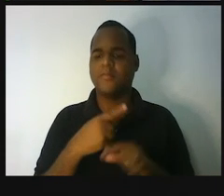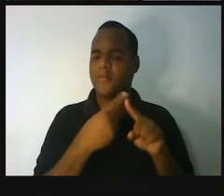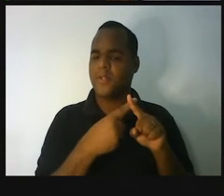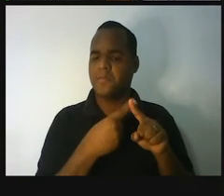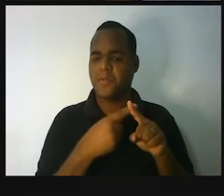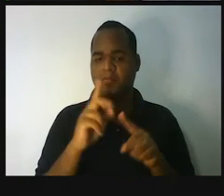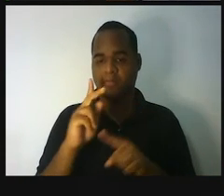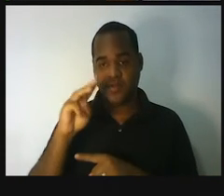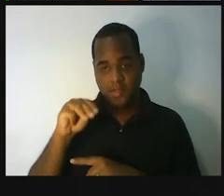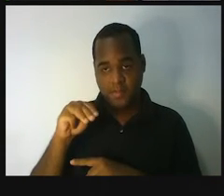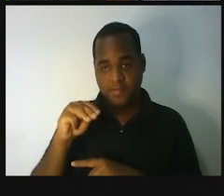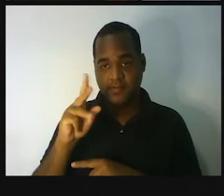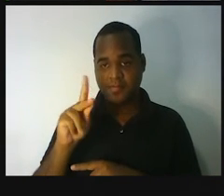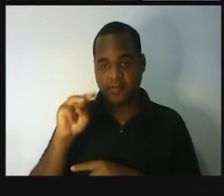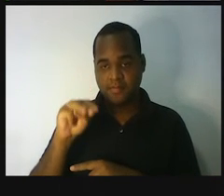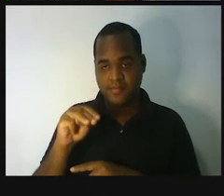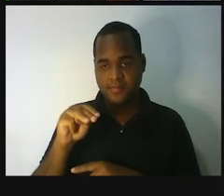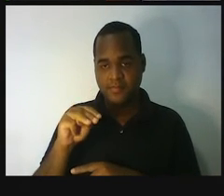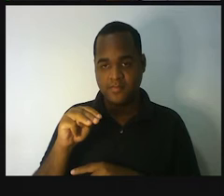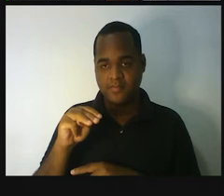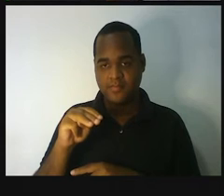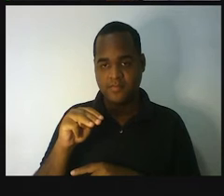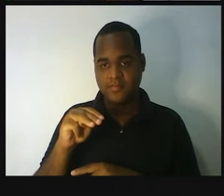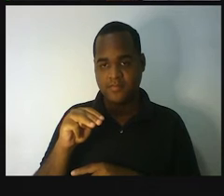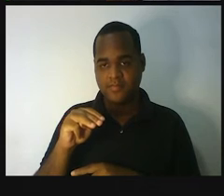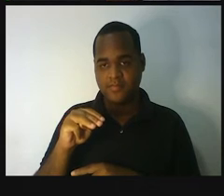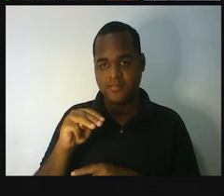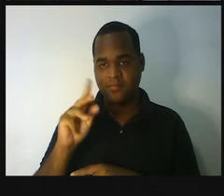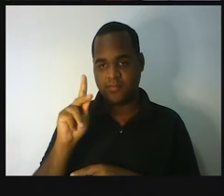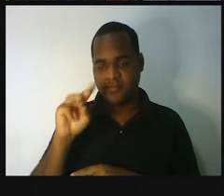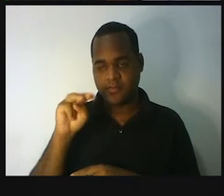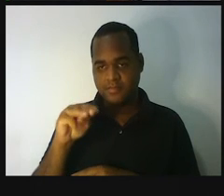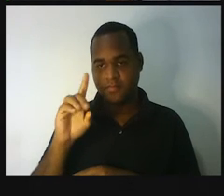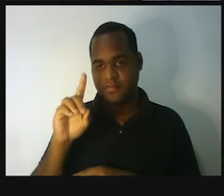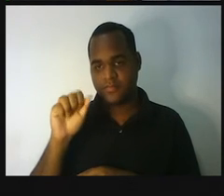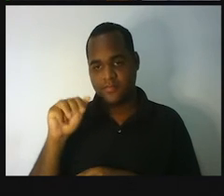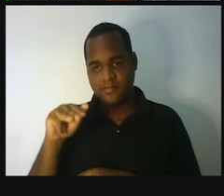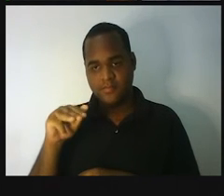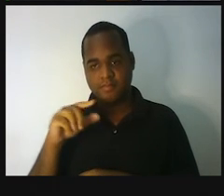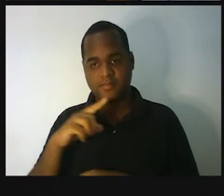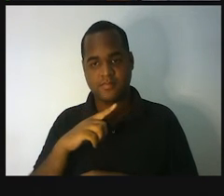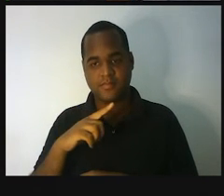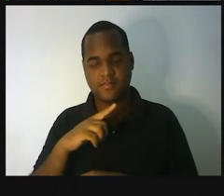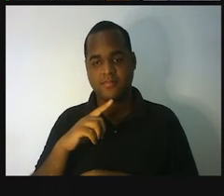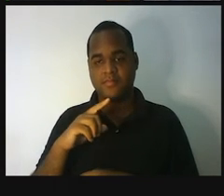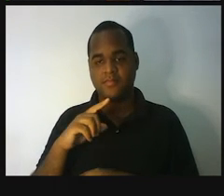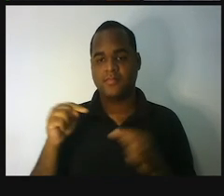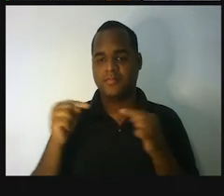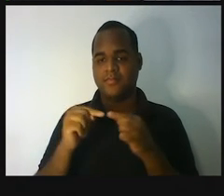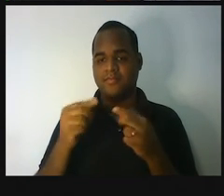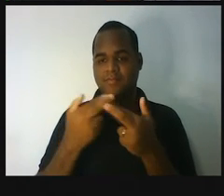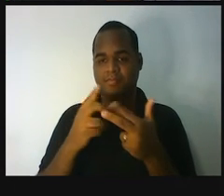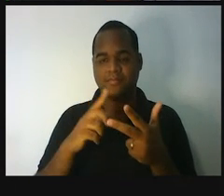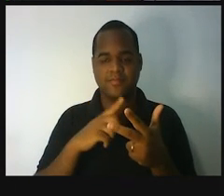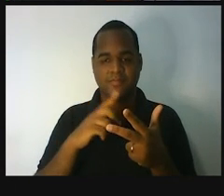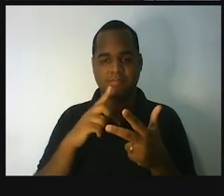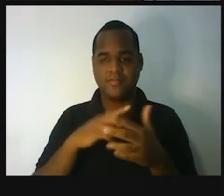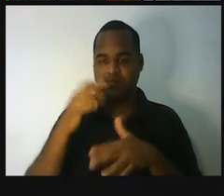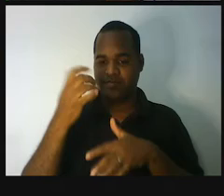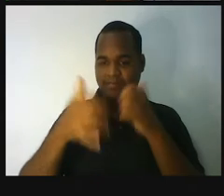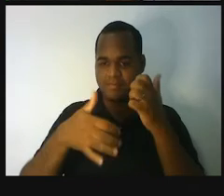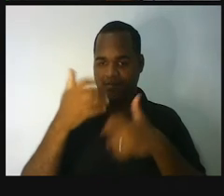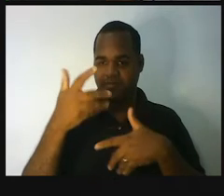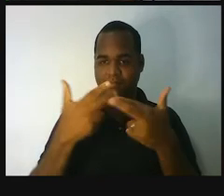quilômetro, do quilômetro para o metro, quantas multiplicações a gente fez por 10? A gente fez